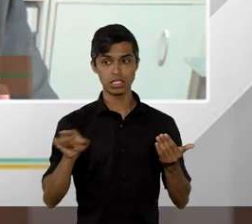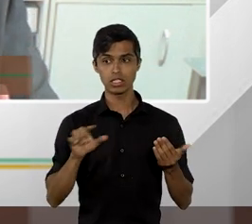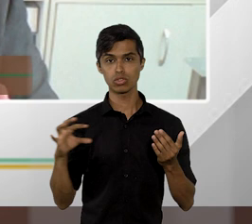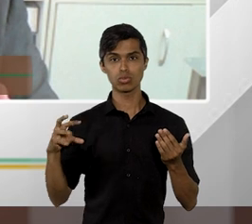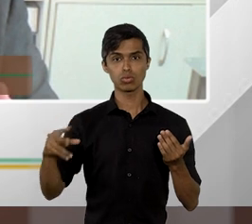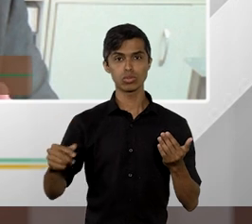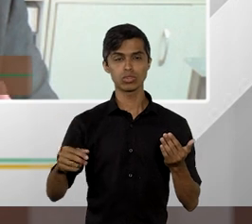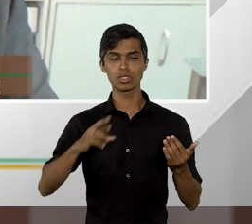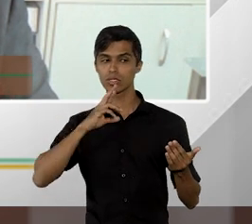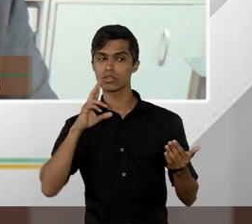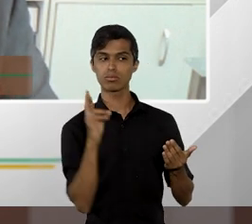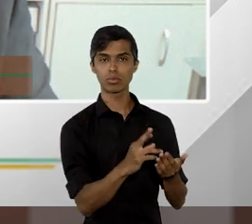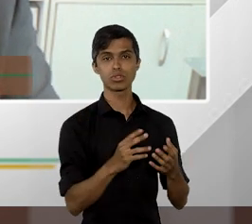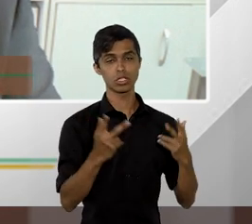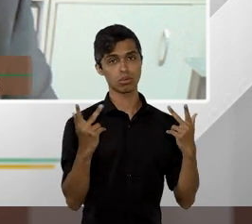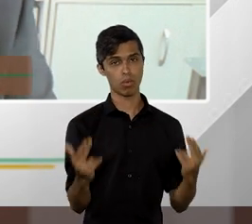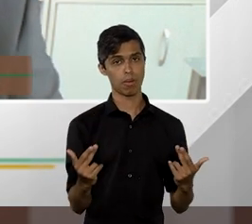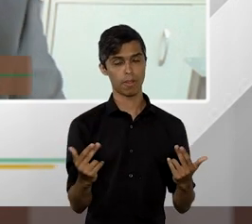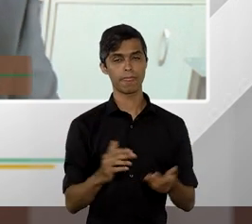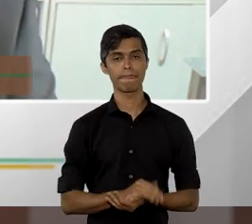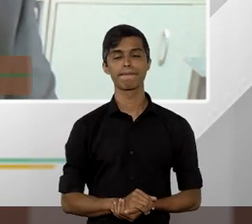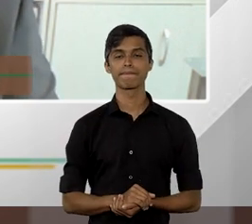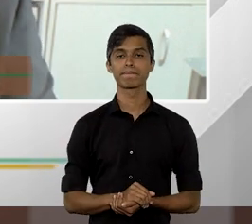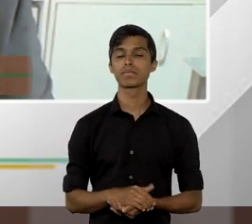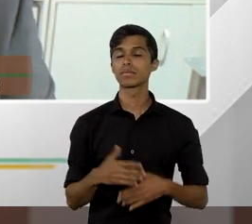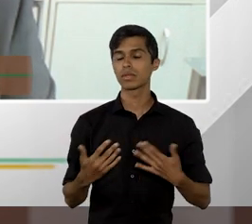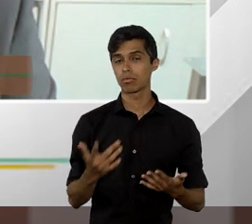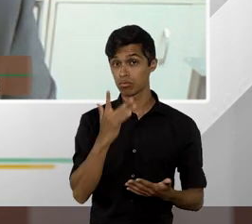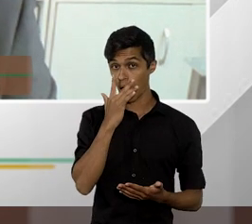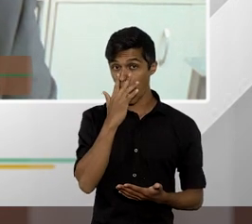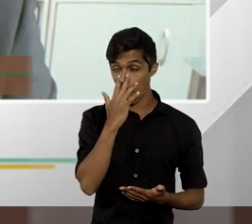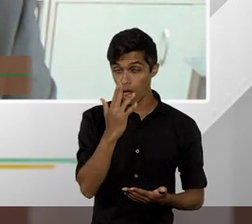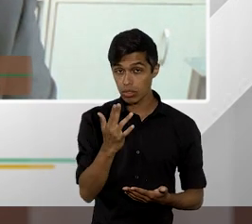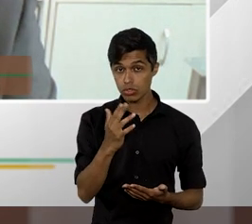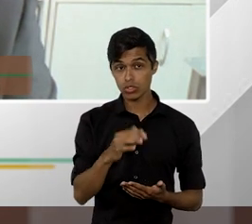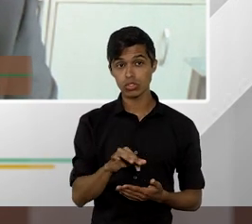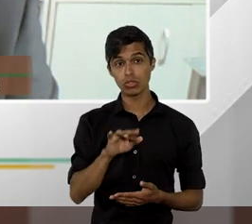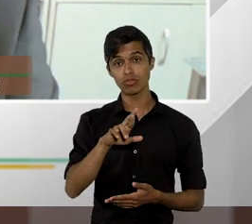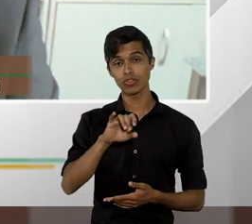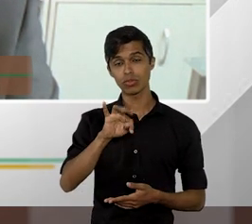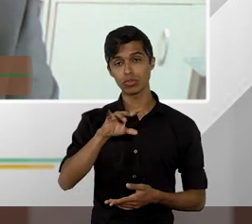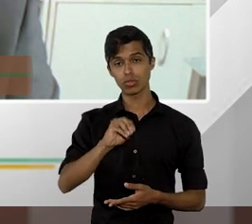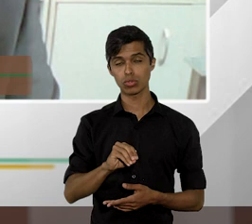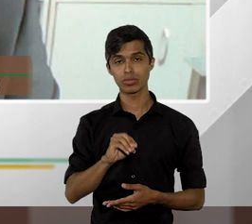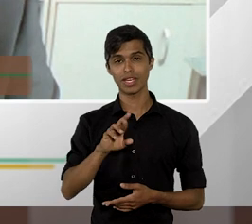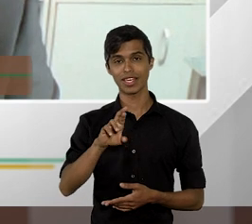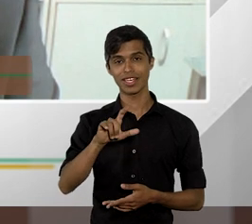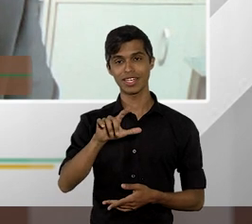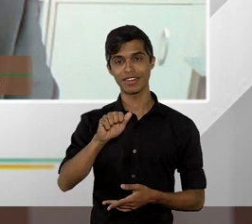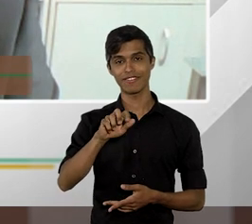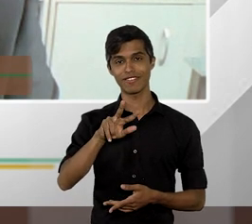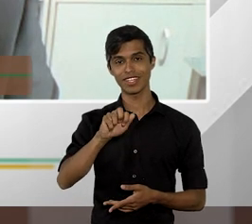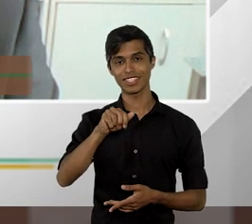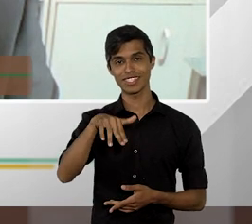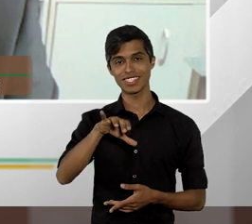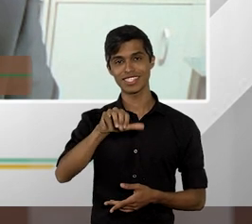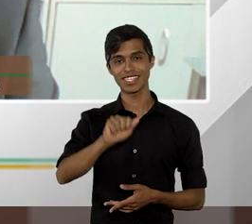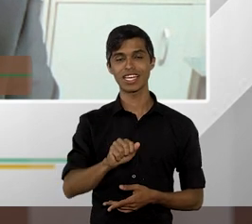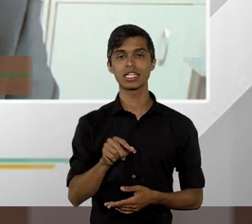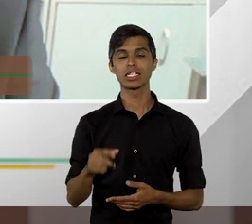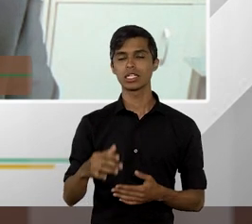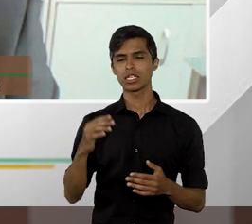unísonas à sociedade. E me parece que o filtro da relevância vem ao encontro justamente